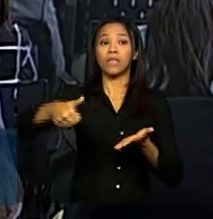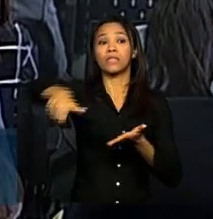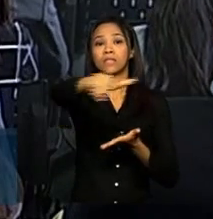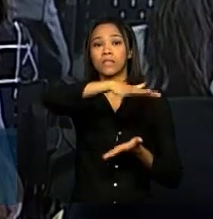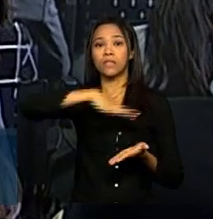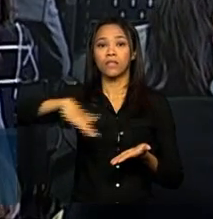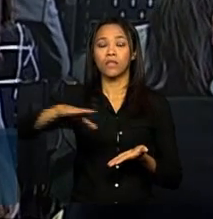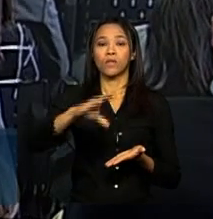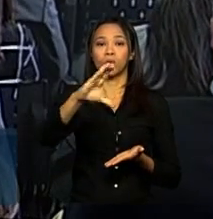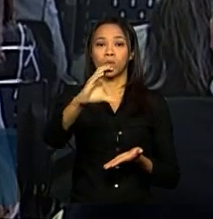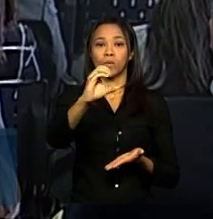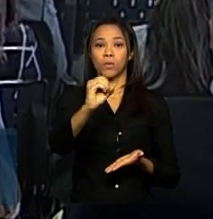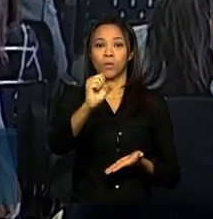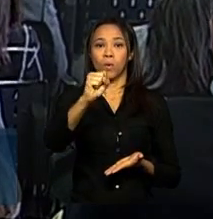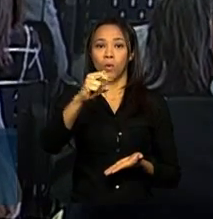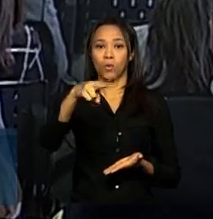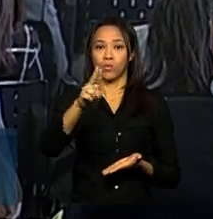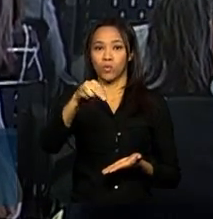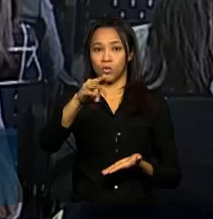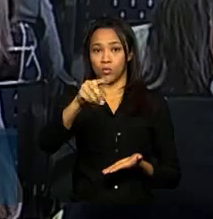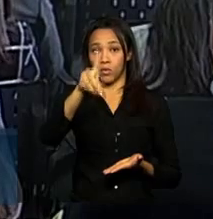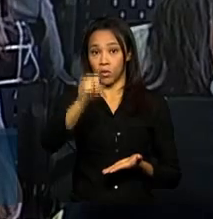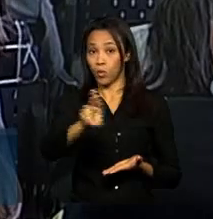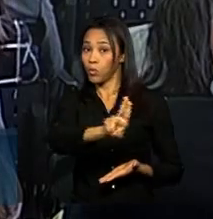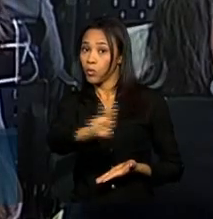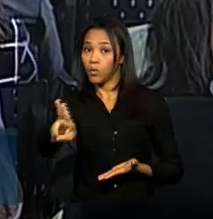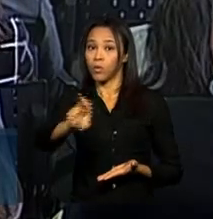consumidor, Juliana Pereira da Silva.